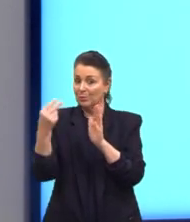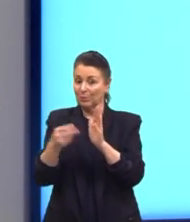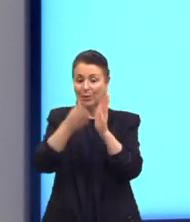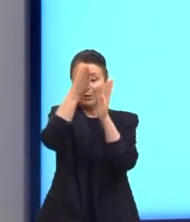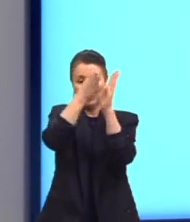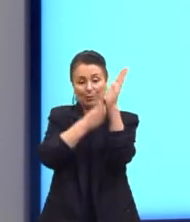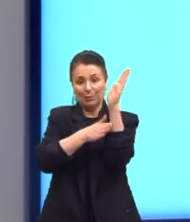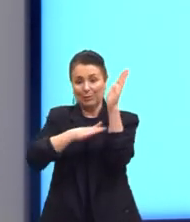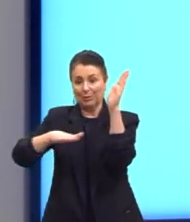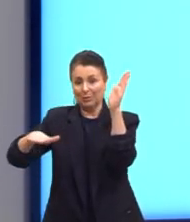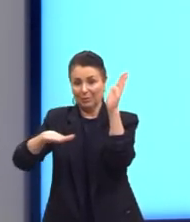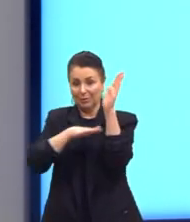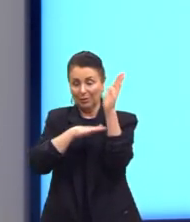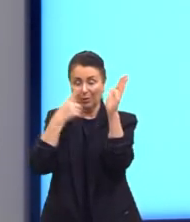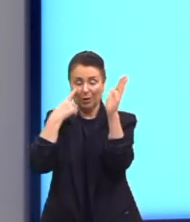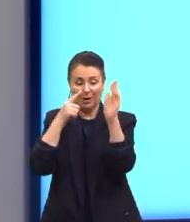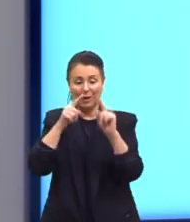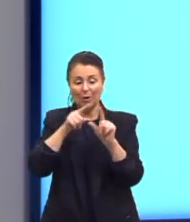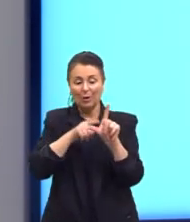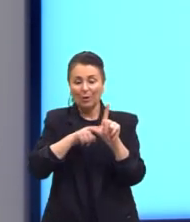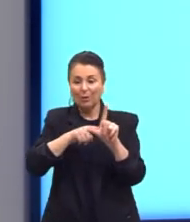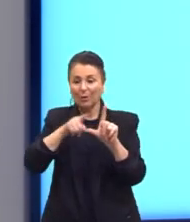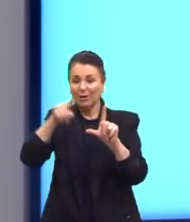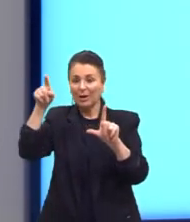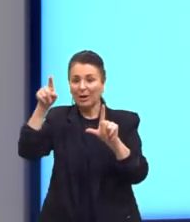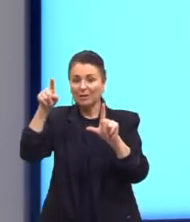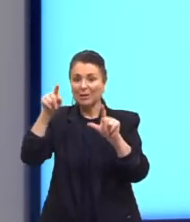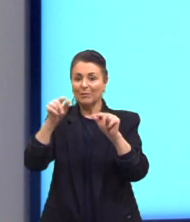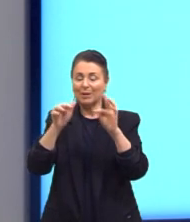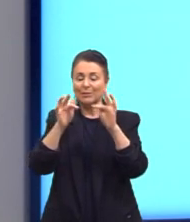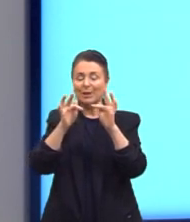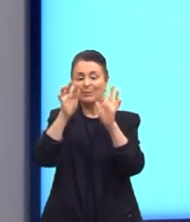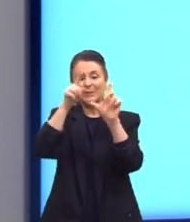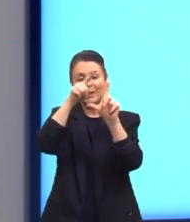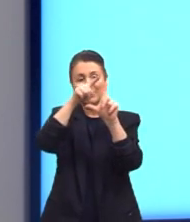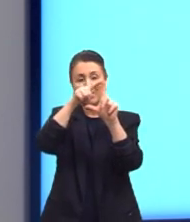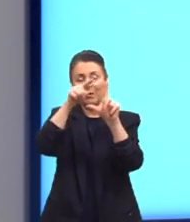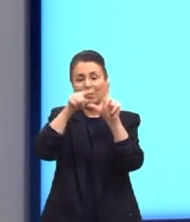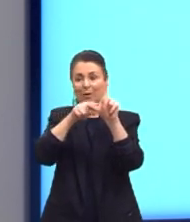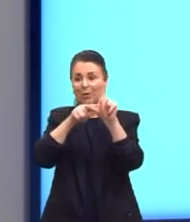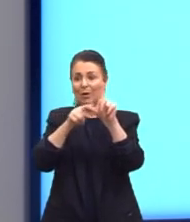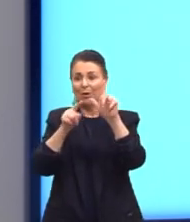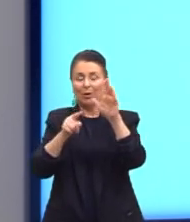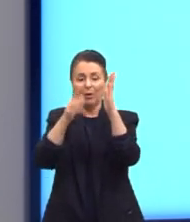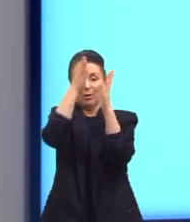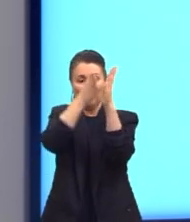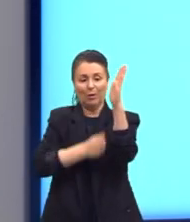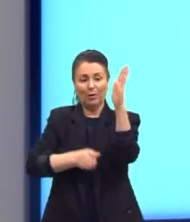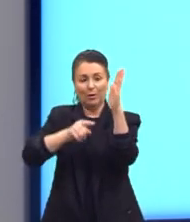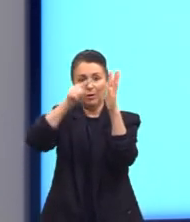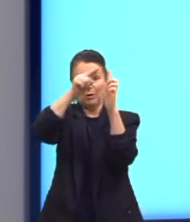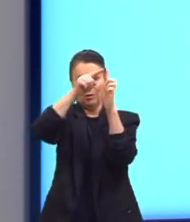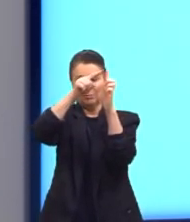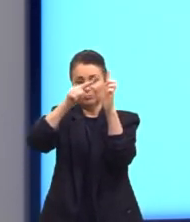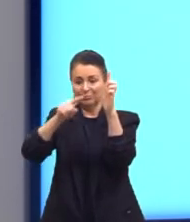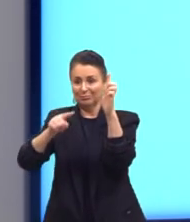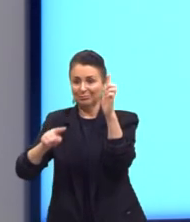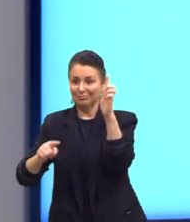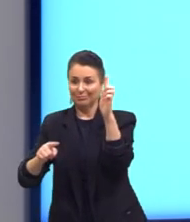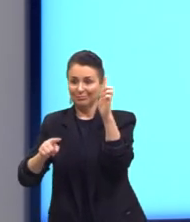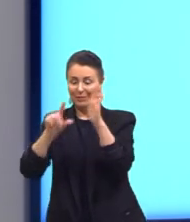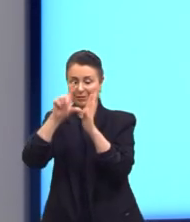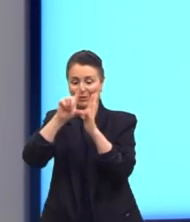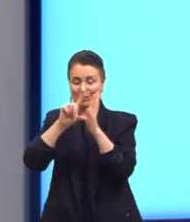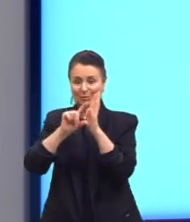a gente vê que o nosso gráfico, né? Ele está decrescendo. À medida que eu aumento os valores do domínio, eu vou